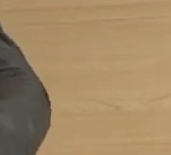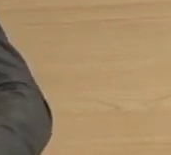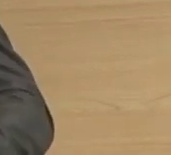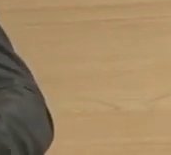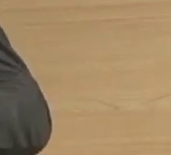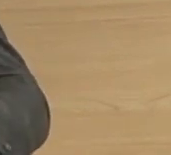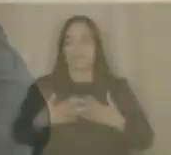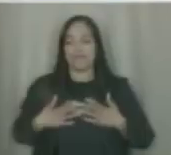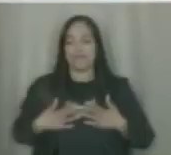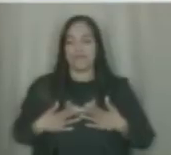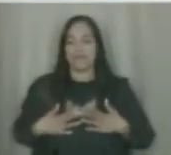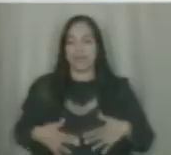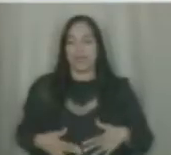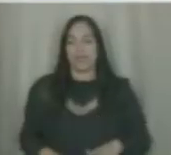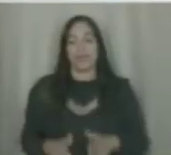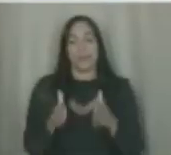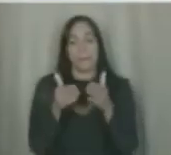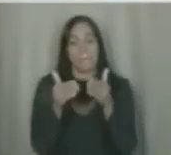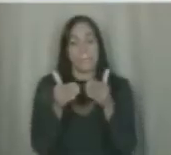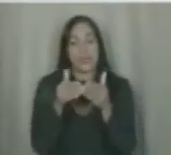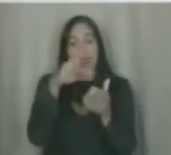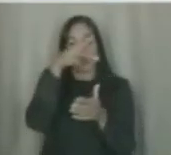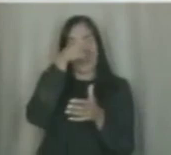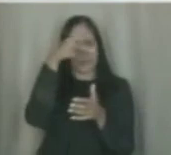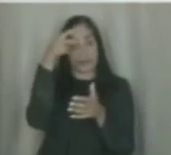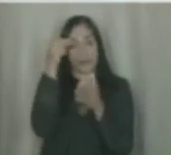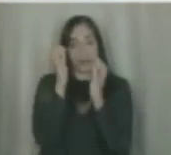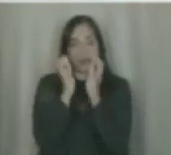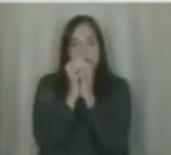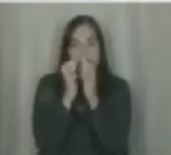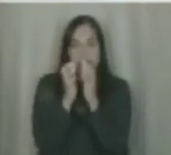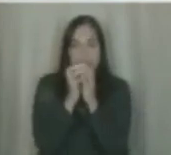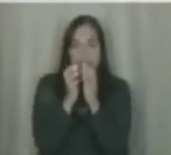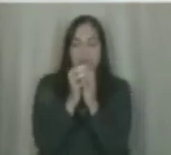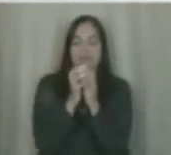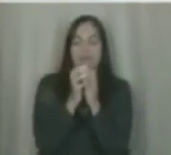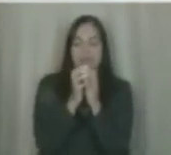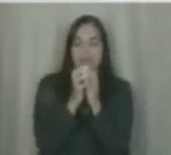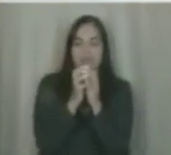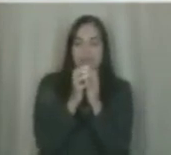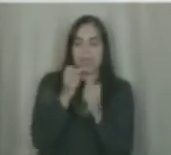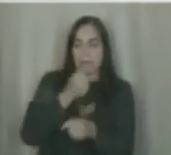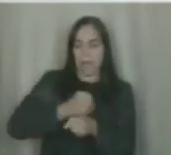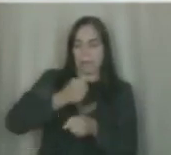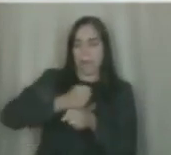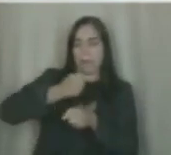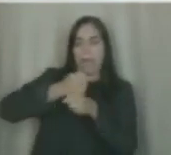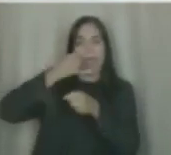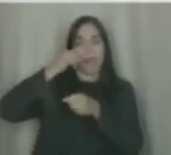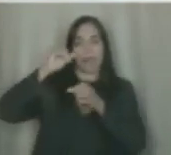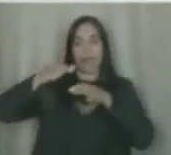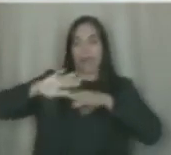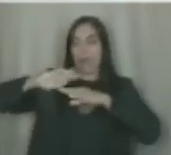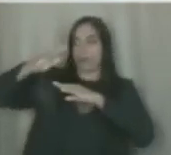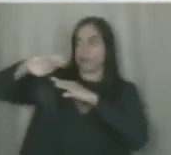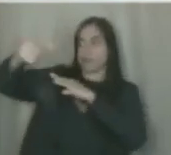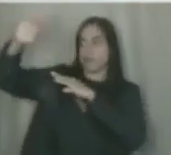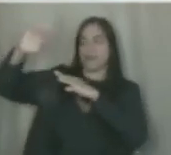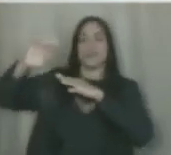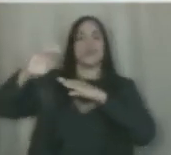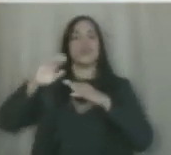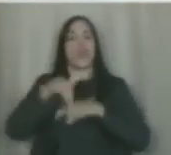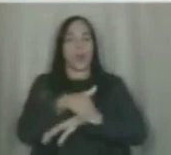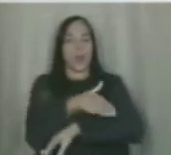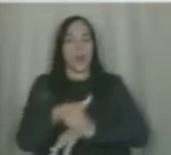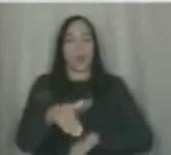bairros da cidade. Estamos solicitando aqui a Prefeitura do Recife a contenção das encostas da rua Santo Antônio, ali